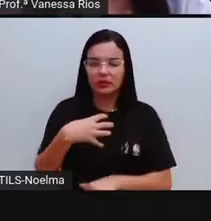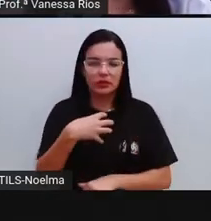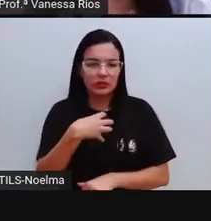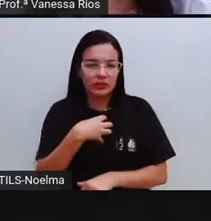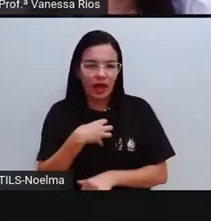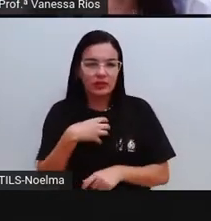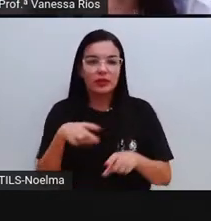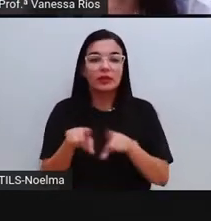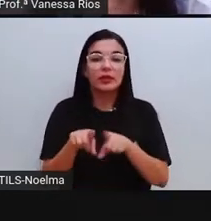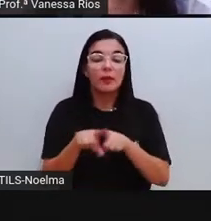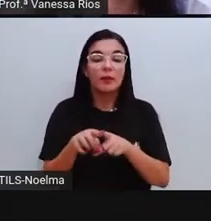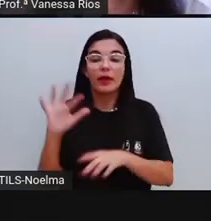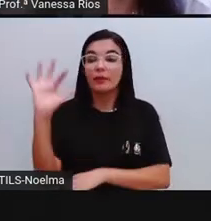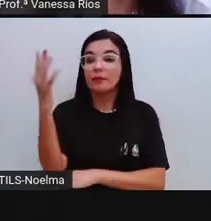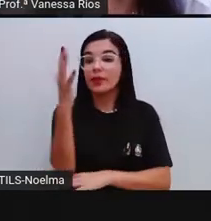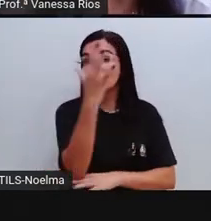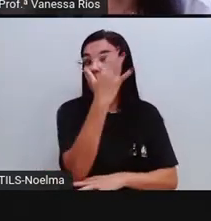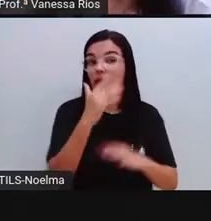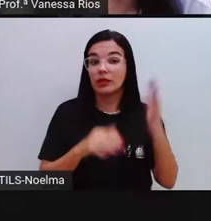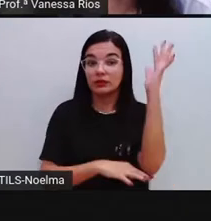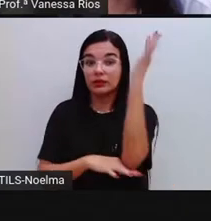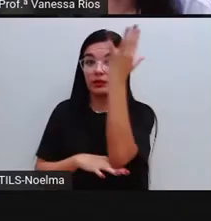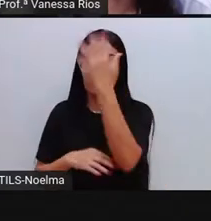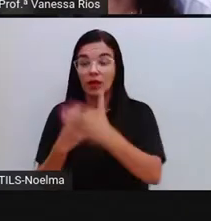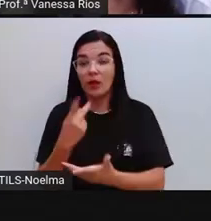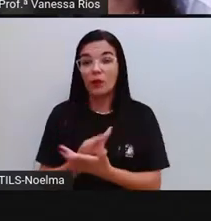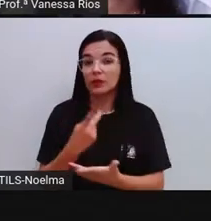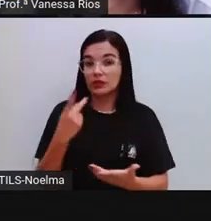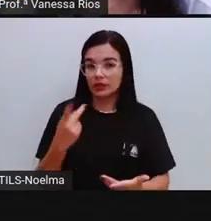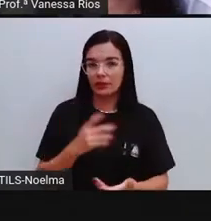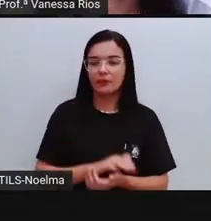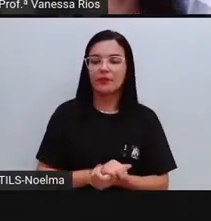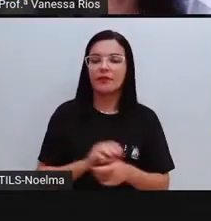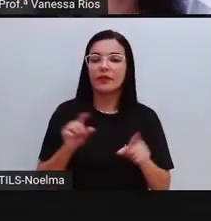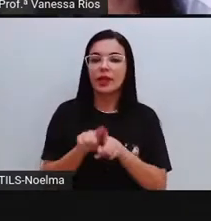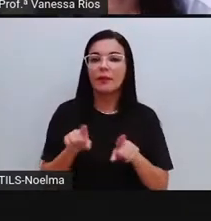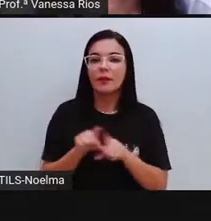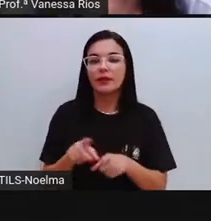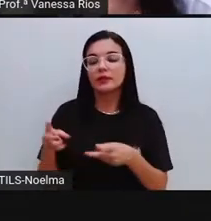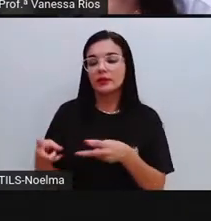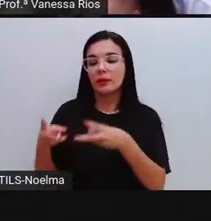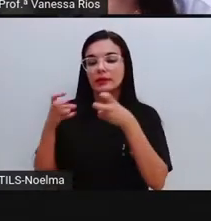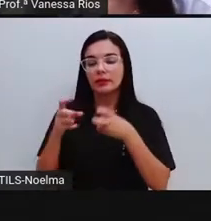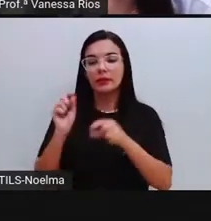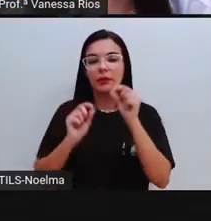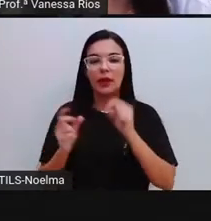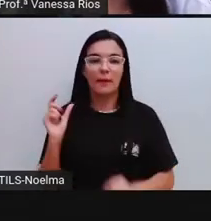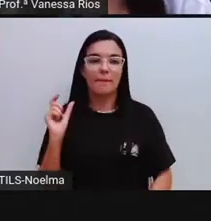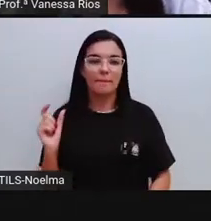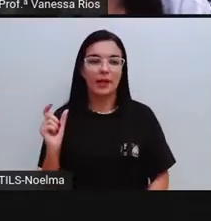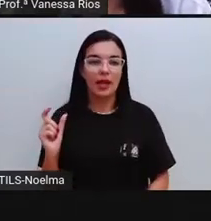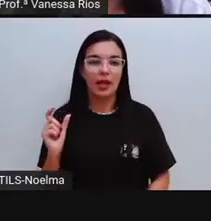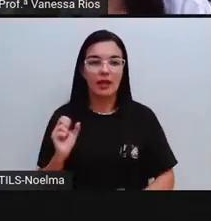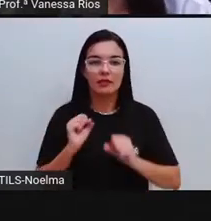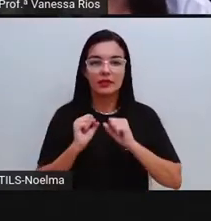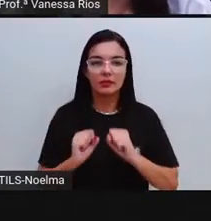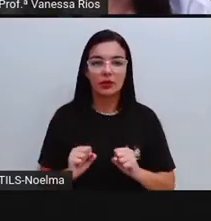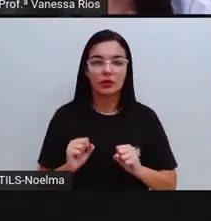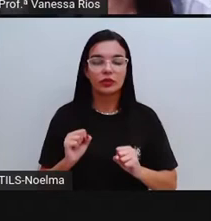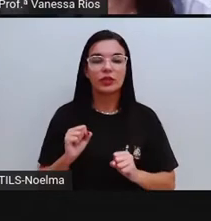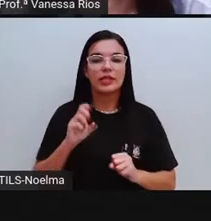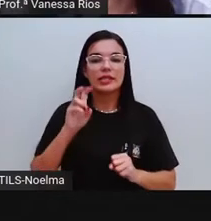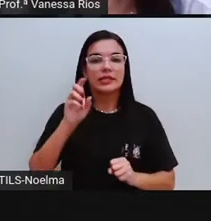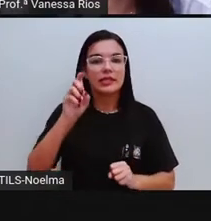ou fenômeno da natureza. Observando aí que as palavras, elas podem ser classificadas